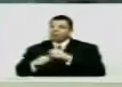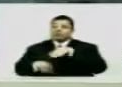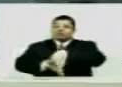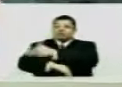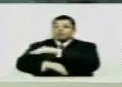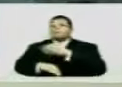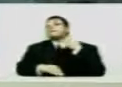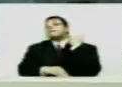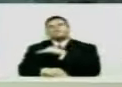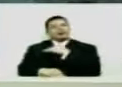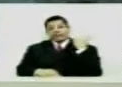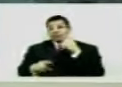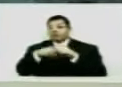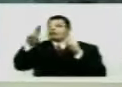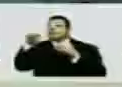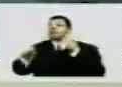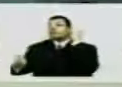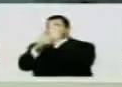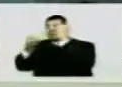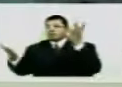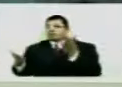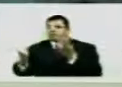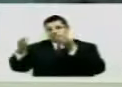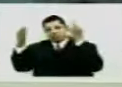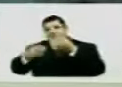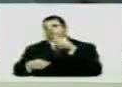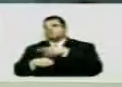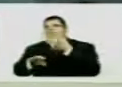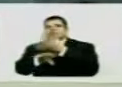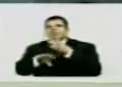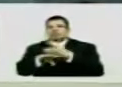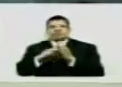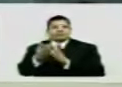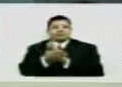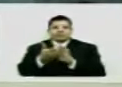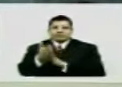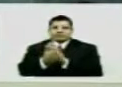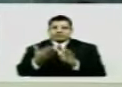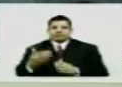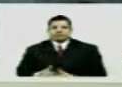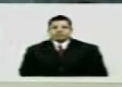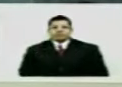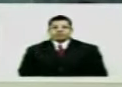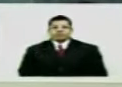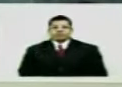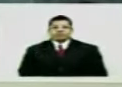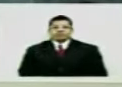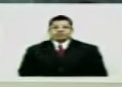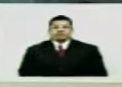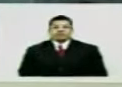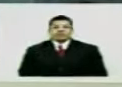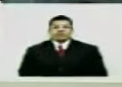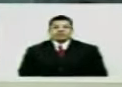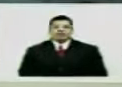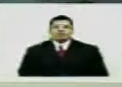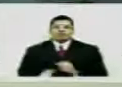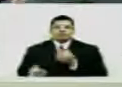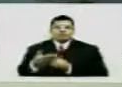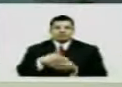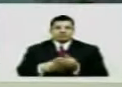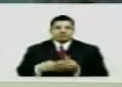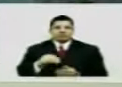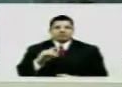Porque nunca vão ser encontrados Por uma polícia Ineficiente Que não investiga nada E que não consegue desvendar